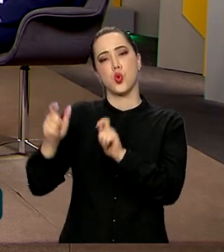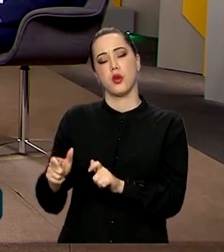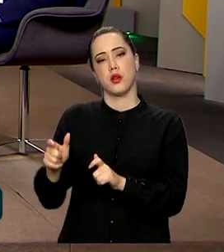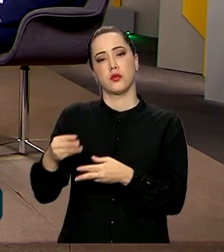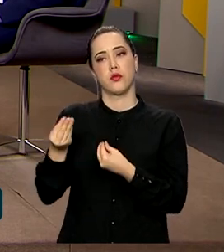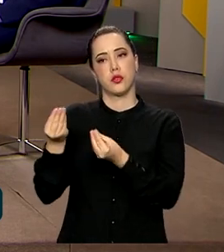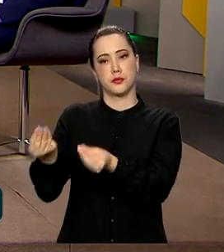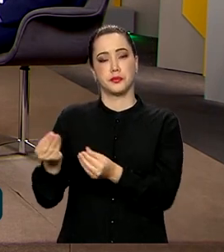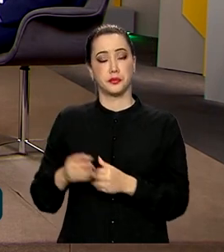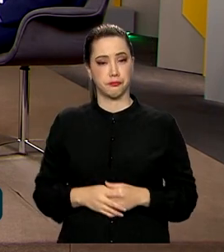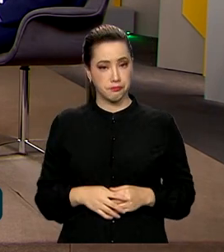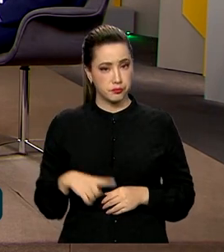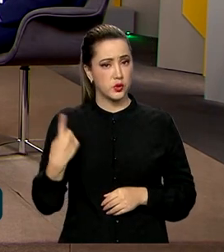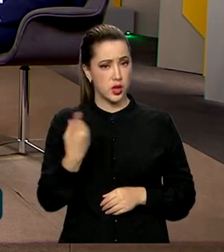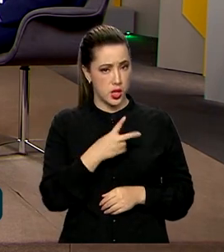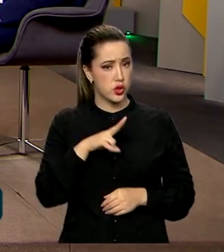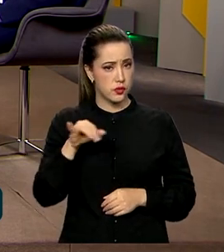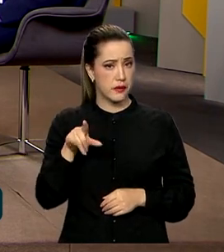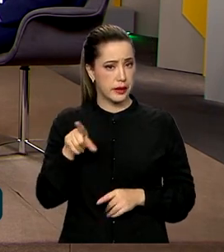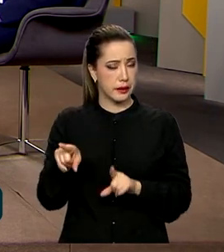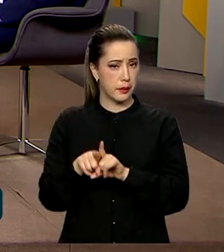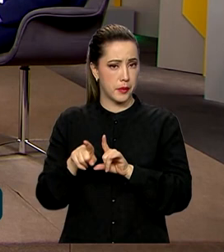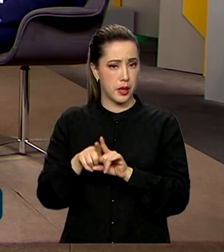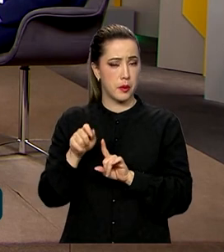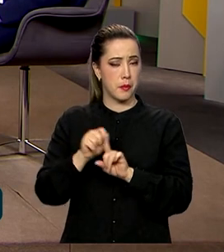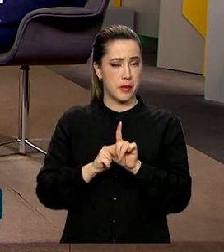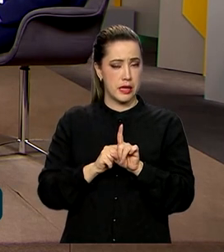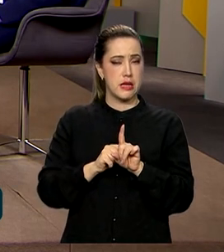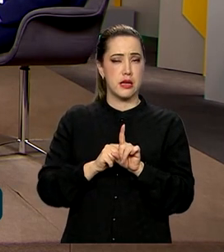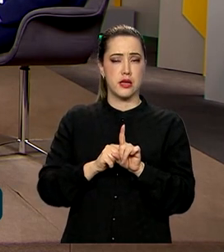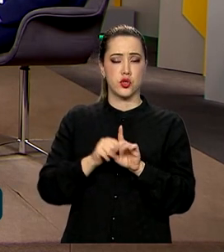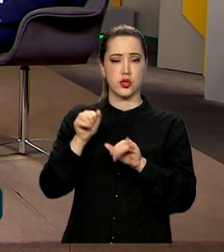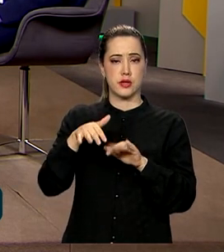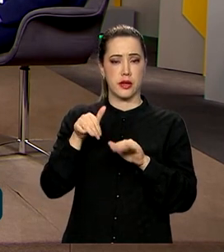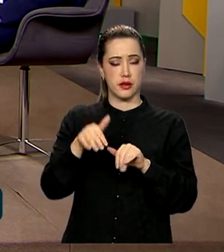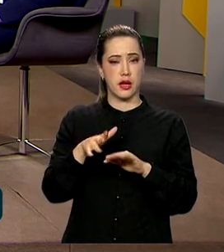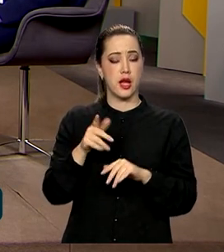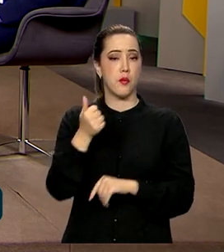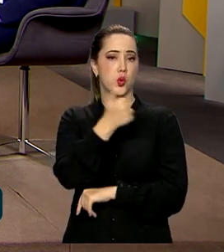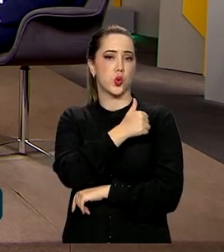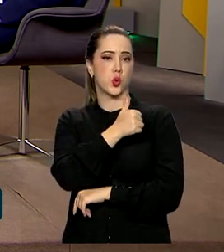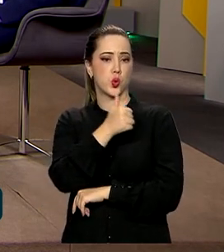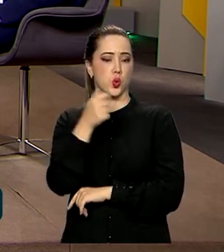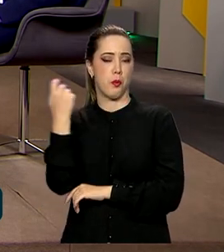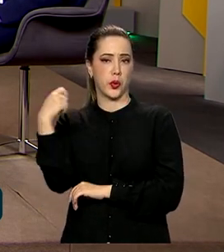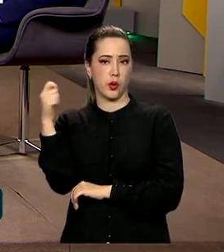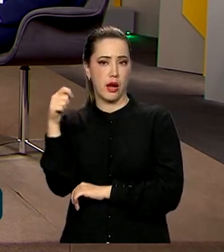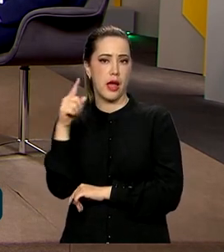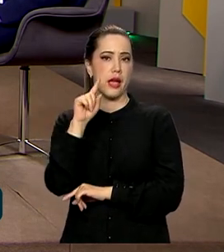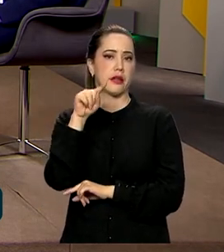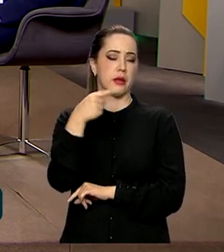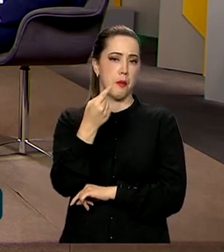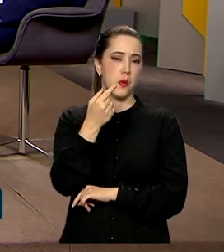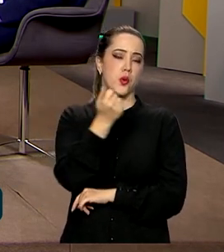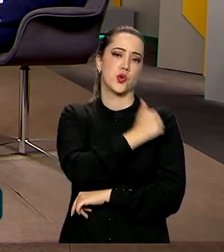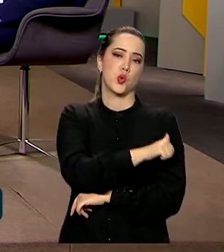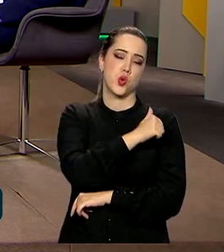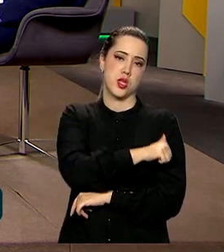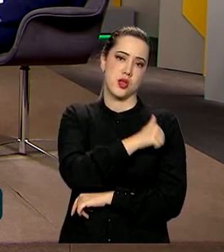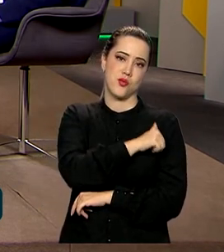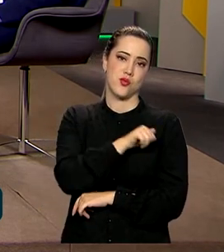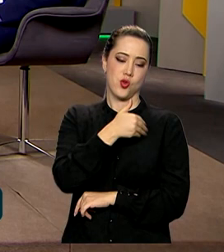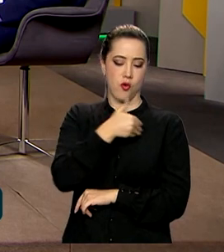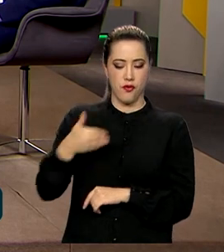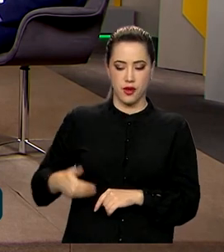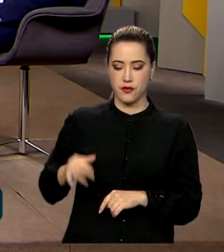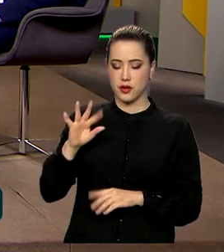nós já vamos fazer essa caravana também em setembro, em Porto Alegre e no Rio de Janeiro. Vamos rodar em todas as regiões. Em alguns estados vamos